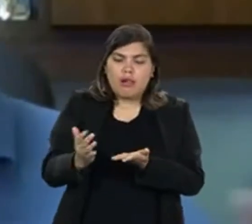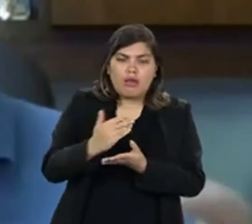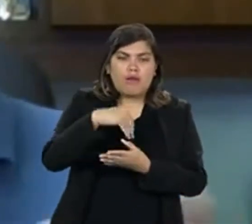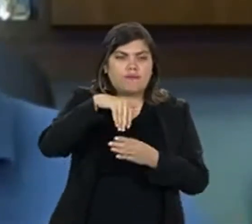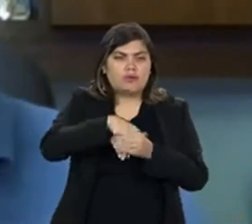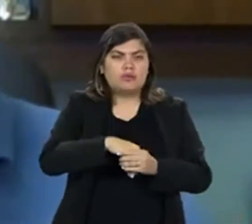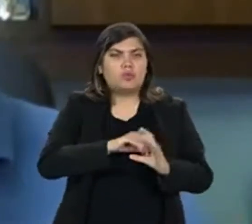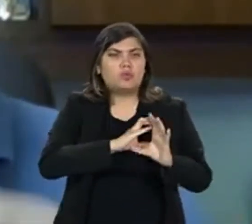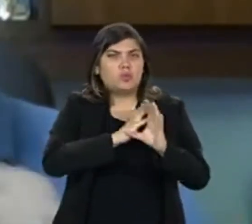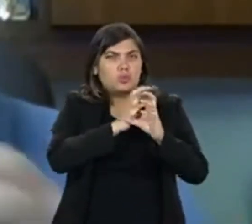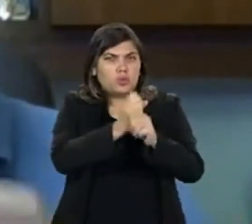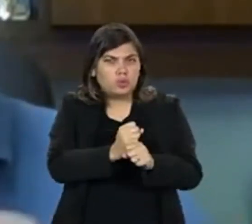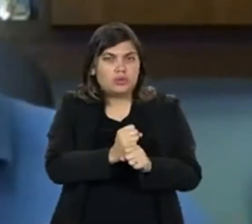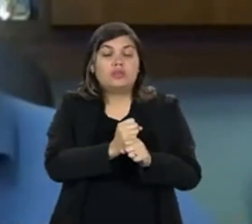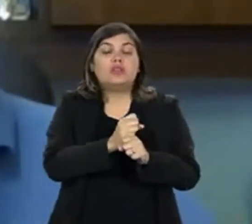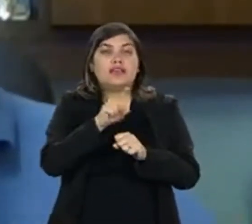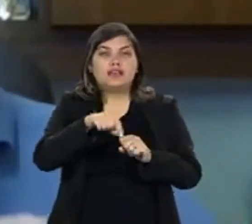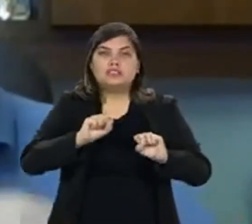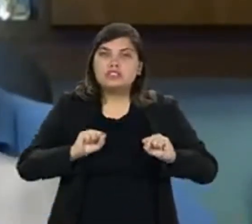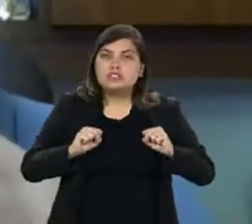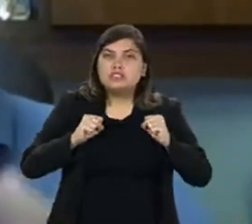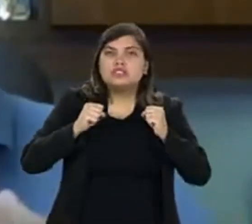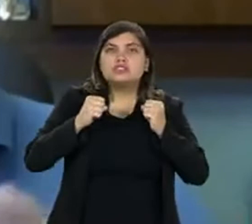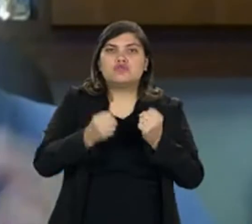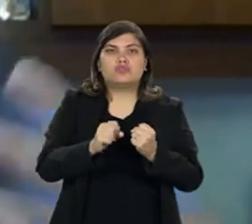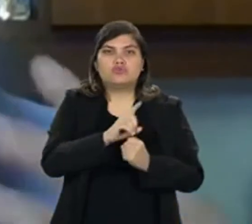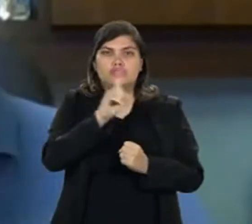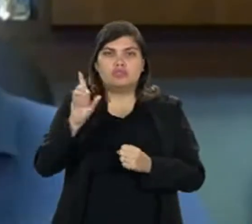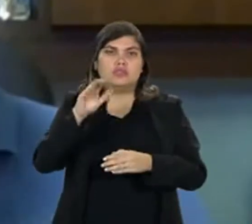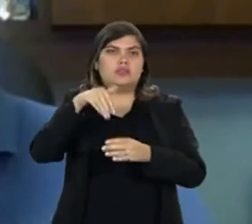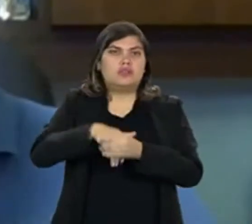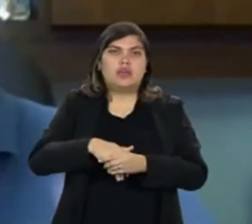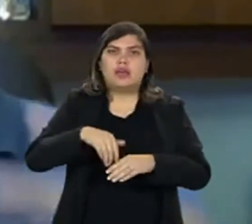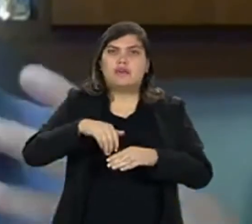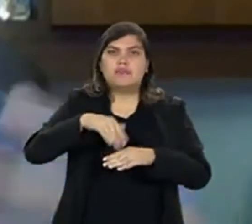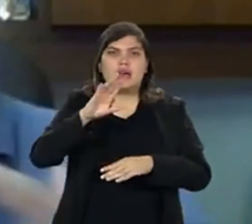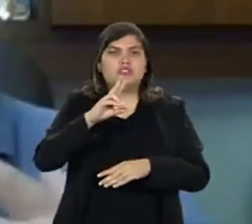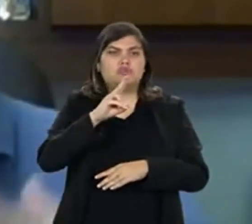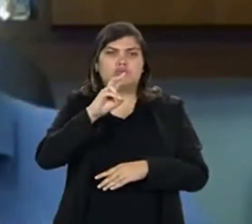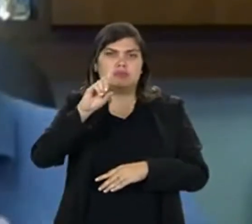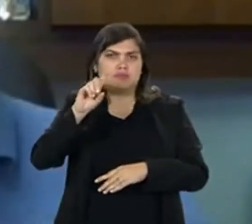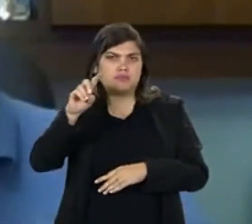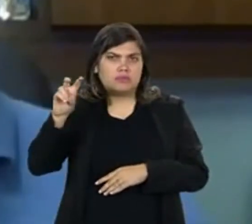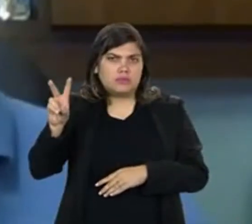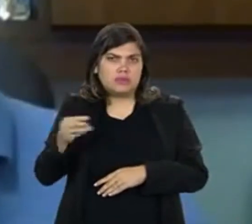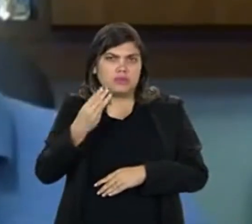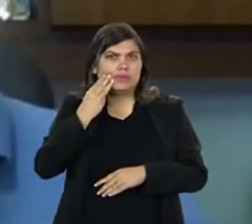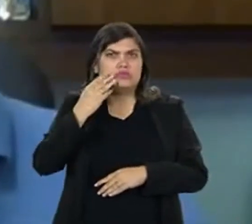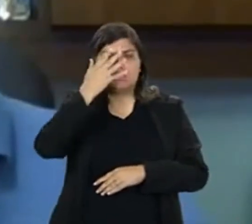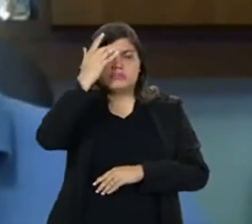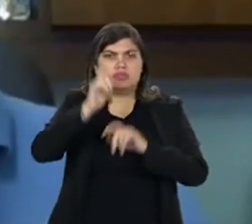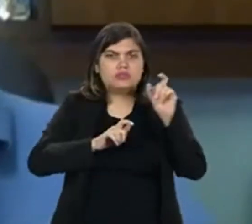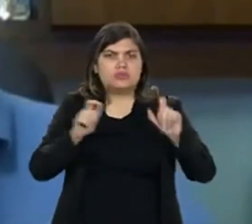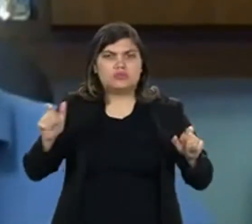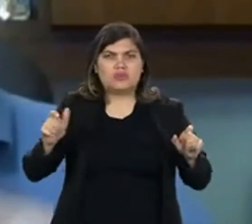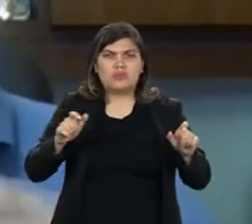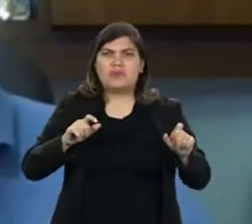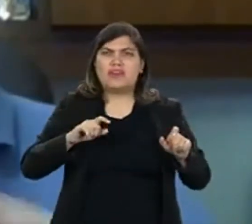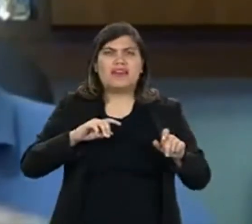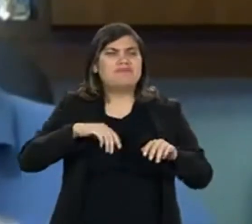coletar os votos, contar, totalizar. Esse esforço no dia da eleição envolve mais de 2 milhões de pessoas,